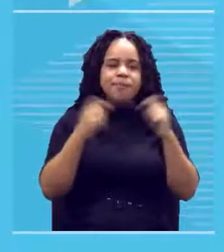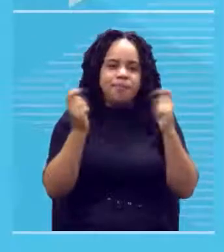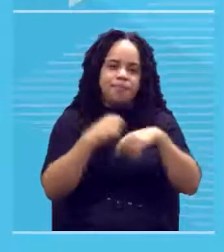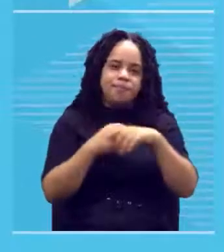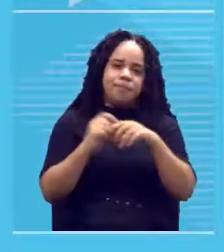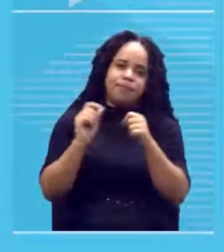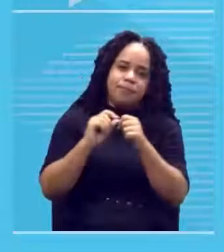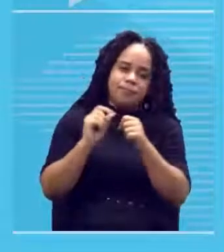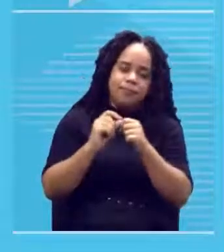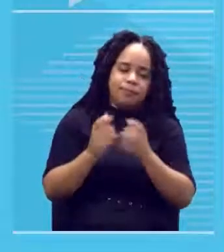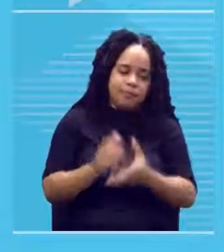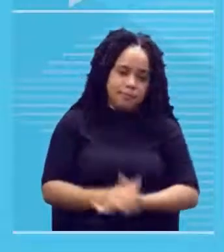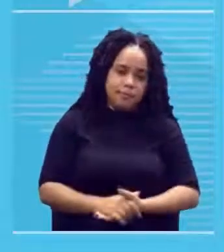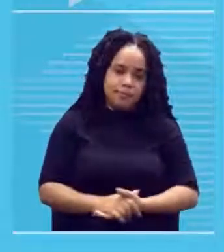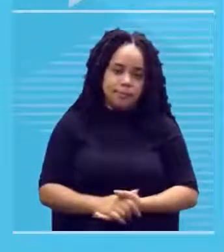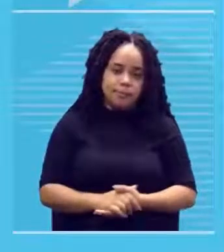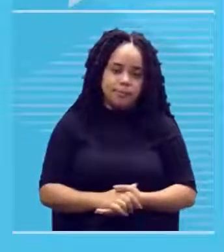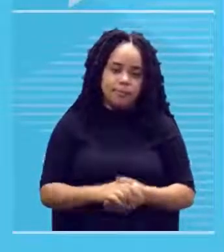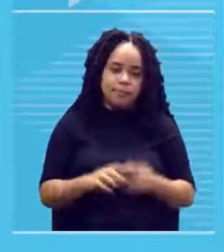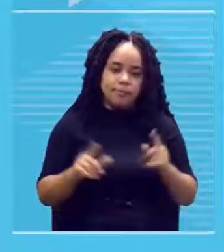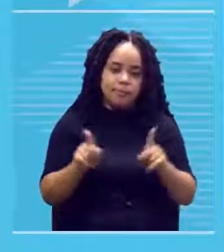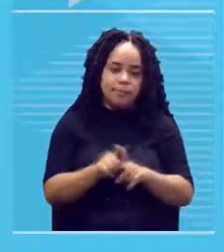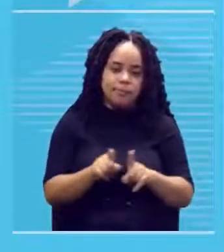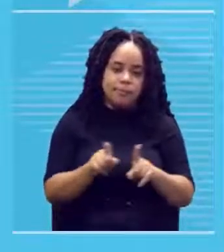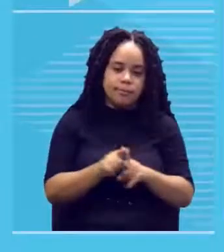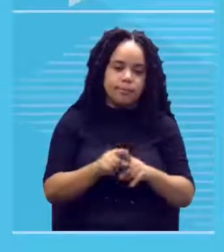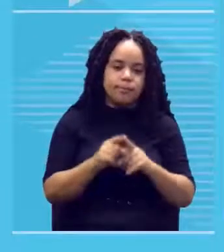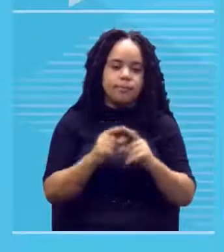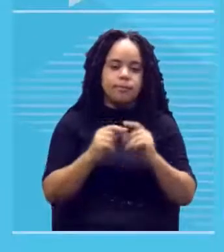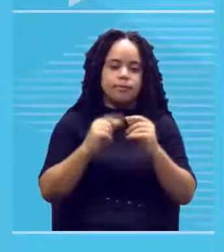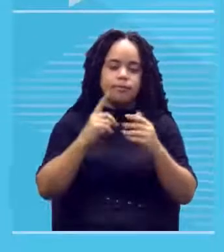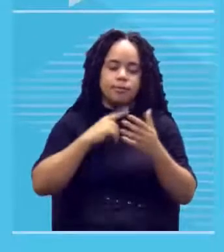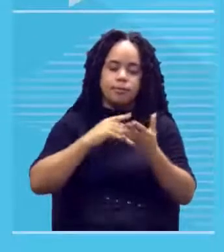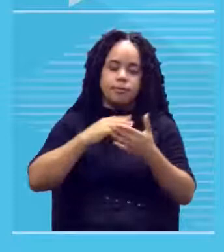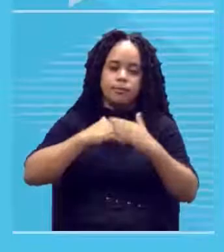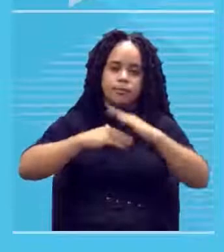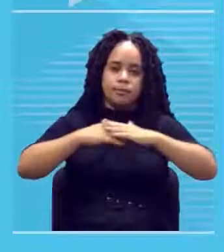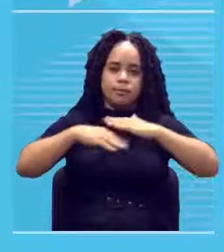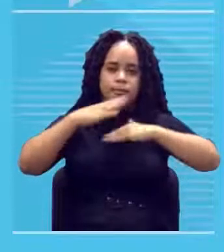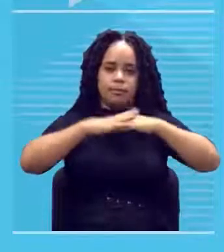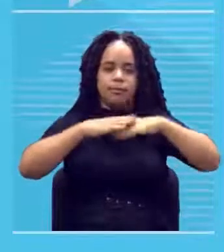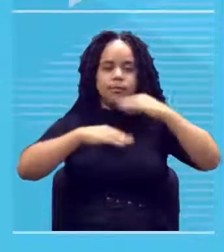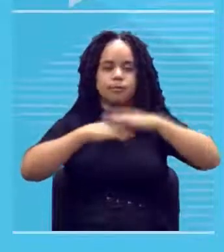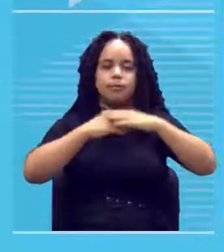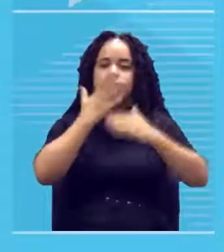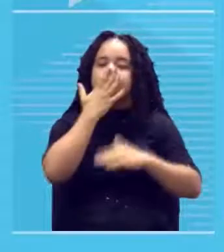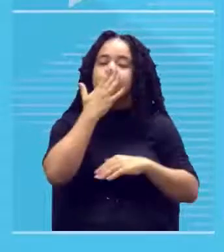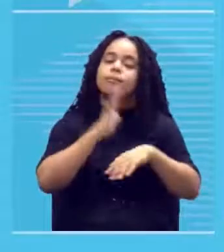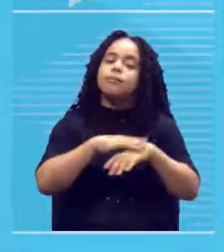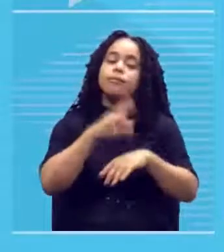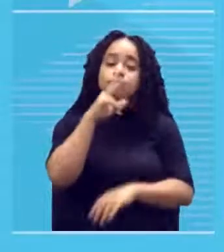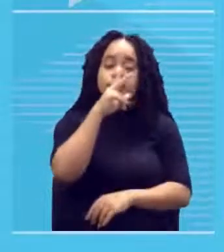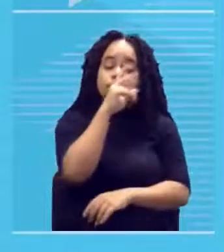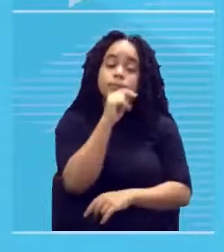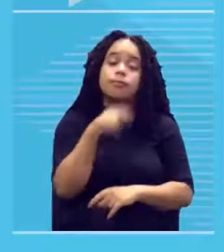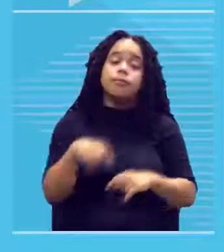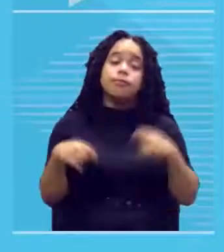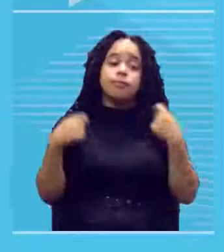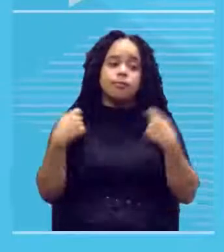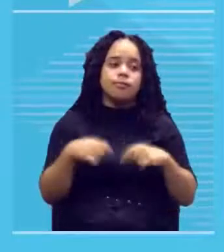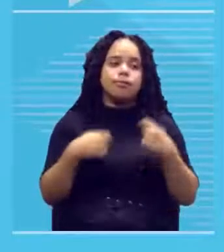pintura aí para criar camadas de cor ou tonalidades mais fortes você tem que